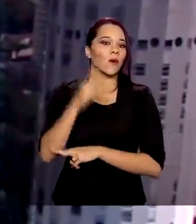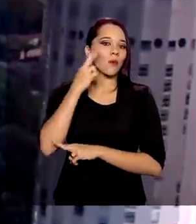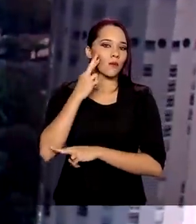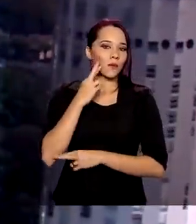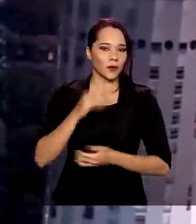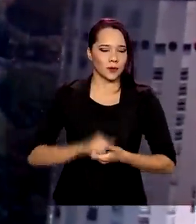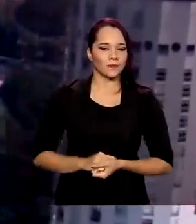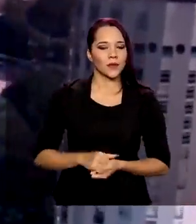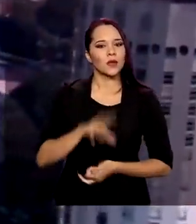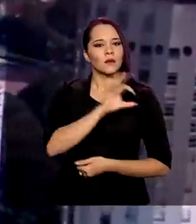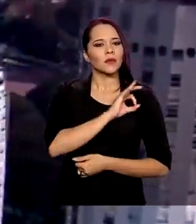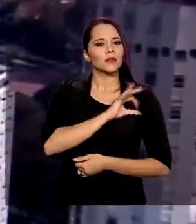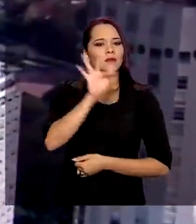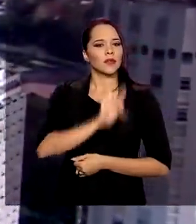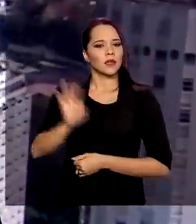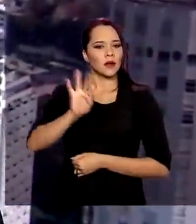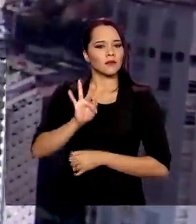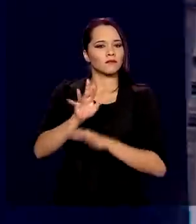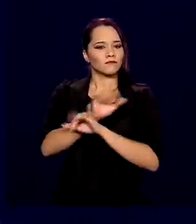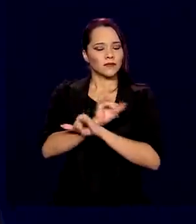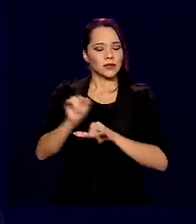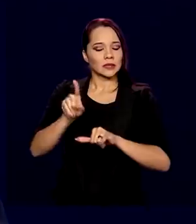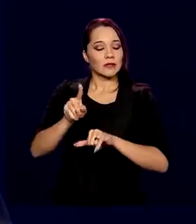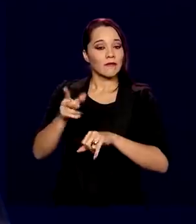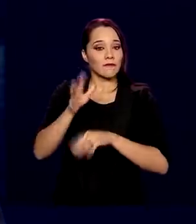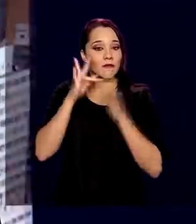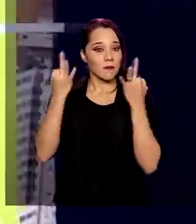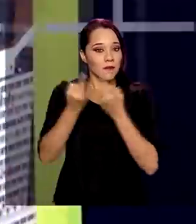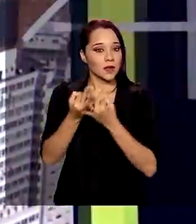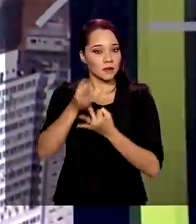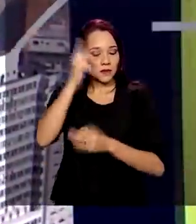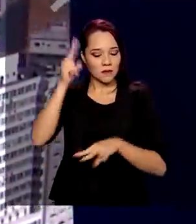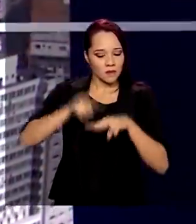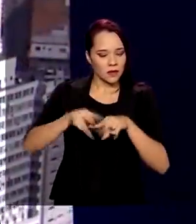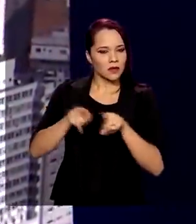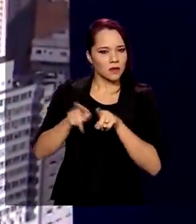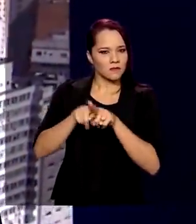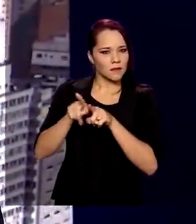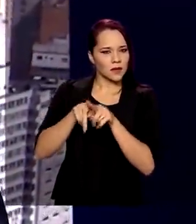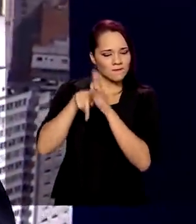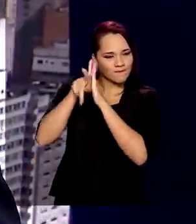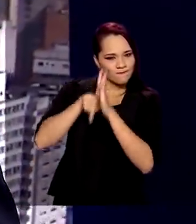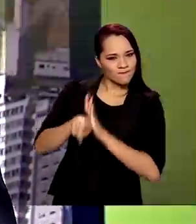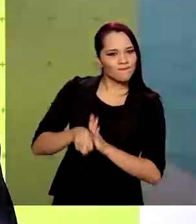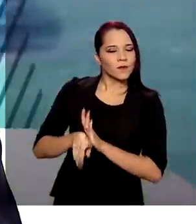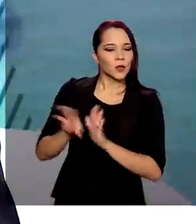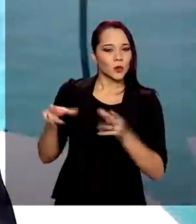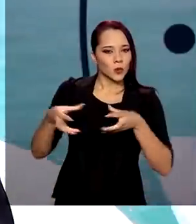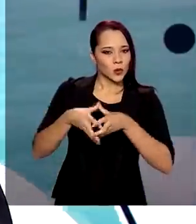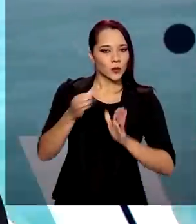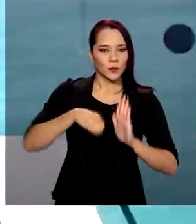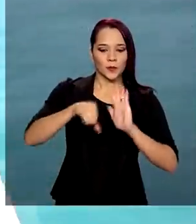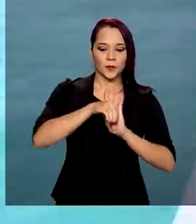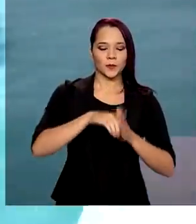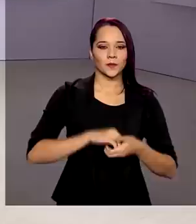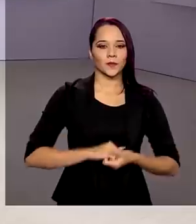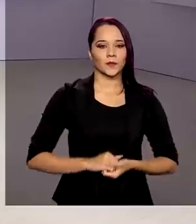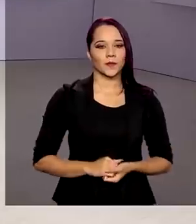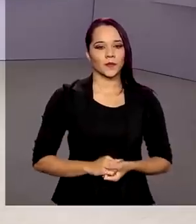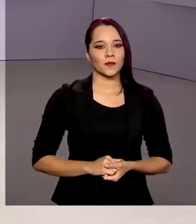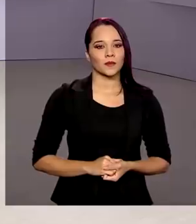De acordo com a Polícia Federal, familiares do preso também são investigados como integrantes da organização criminosa.